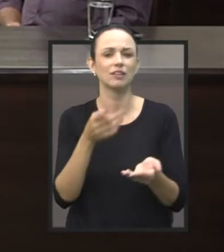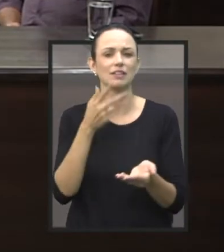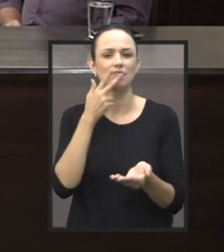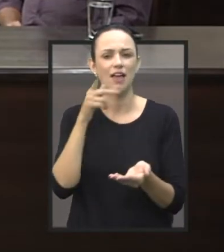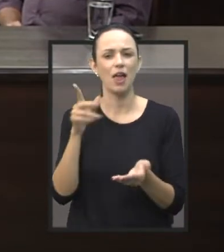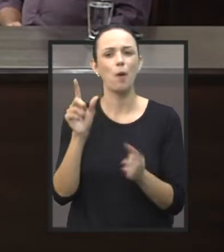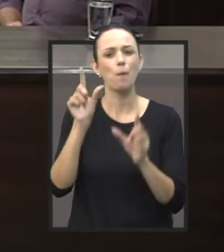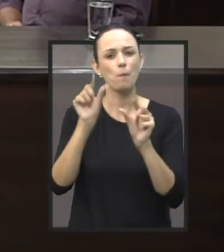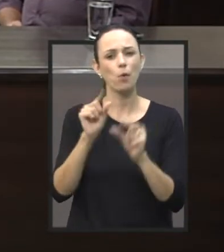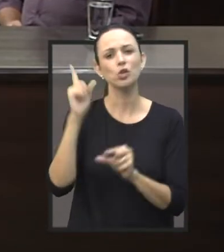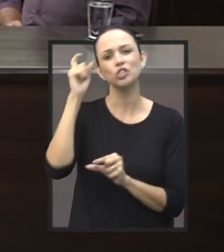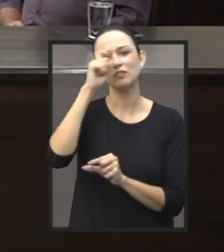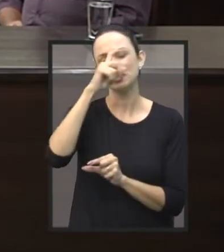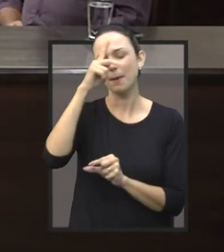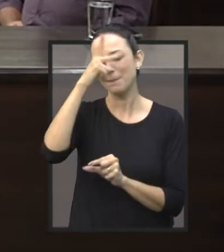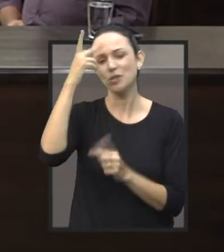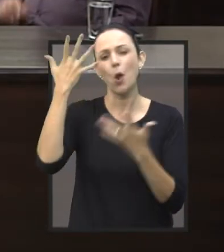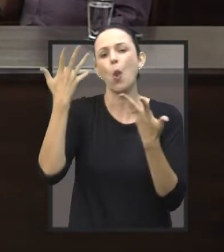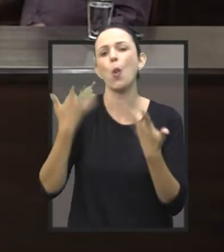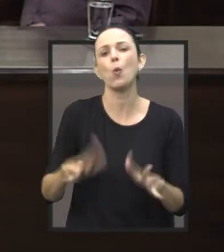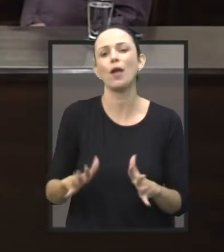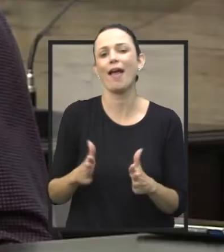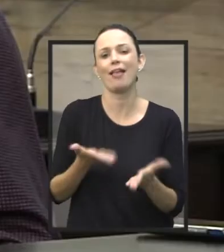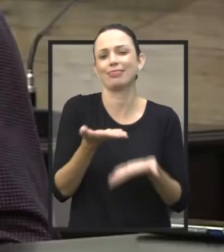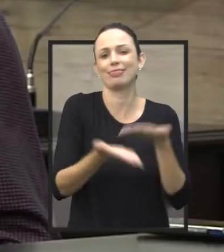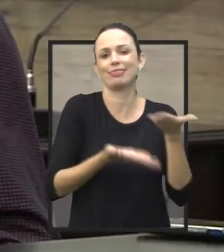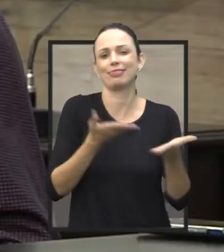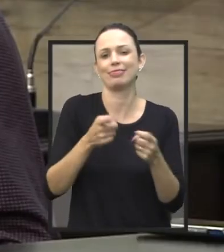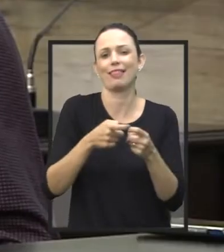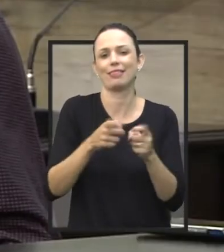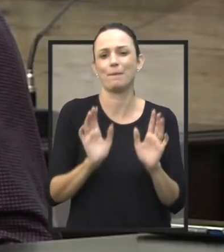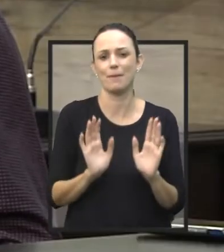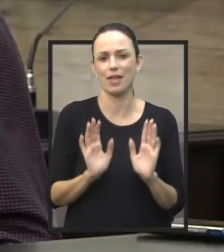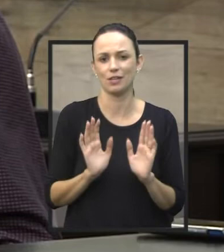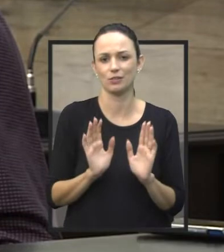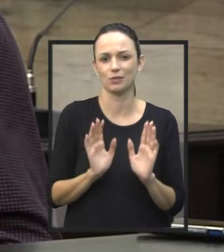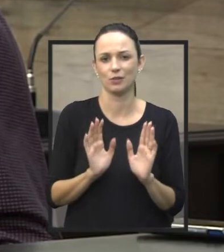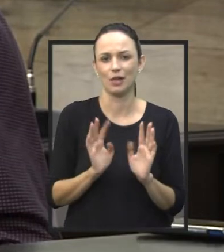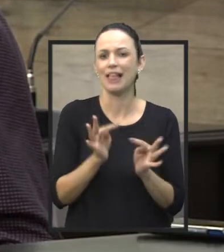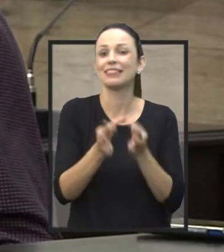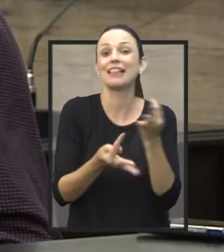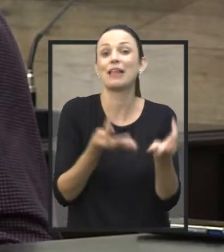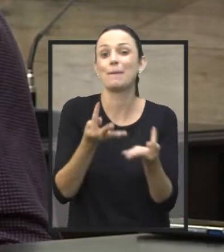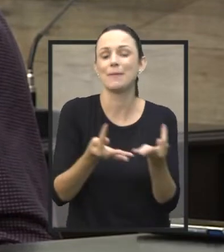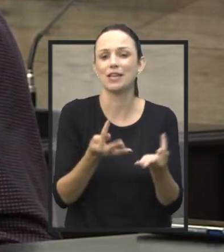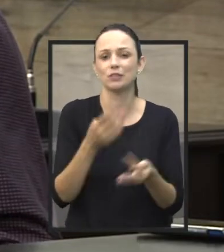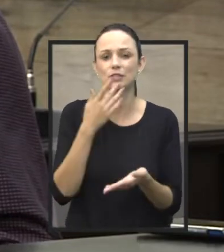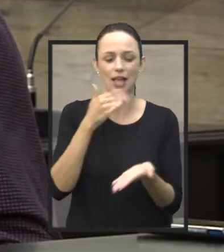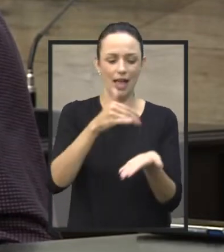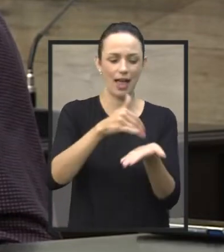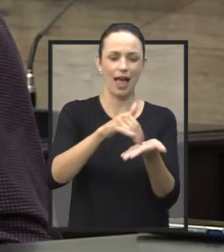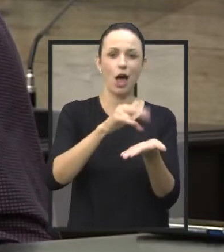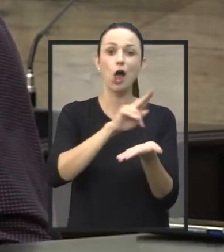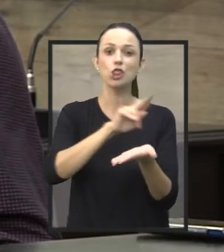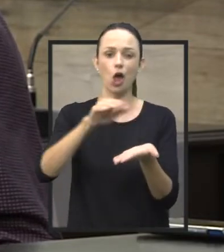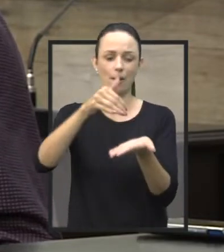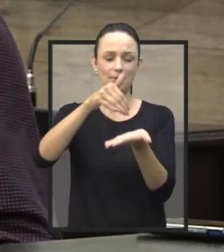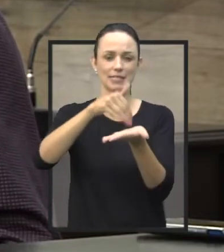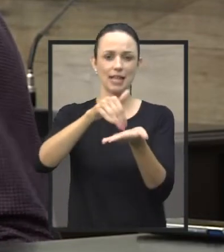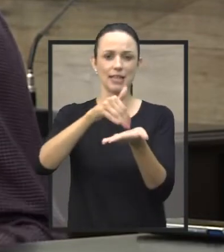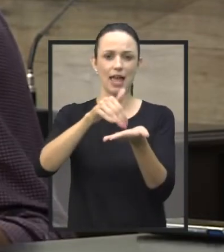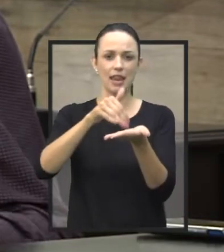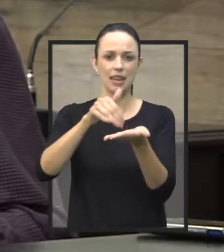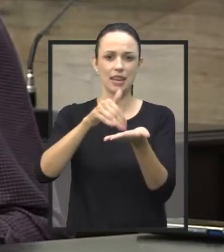tratamento dessas pessoas? Percebe bem, até o próprio nome da secretaria, ela é secretaria de promoção social.